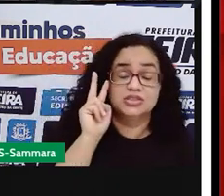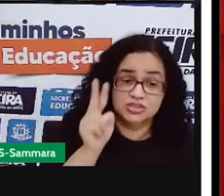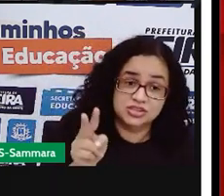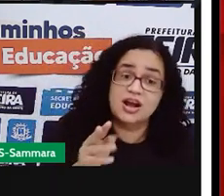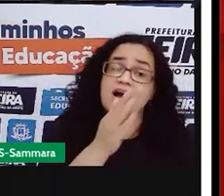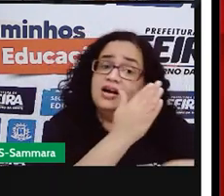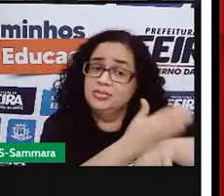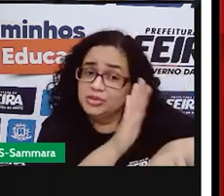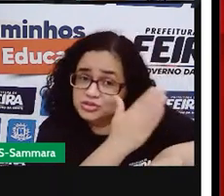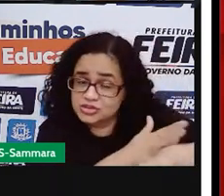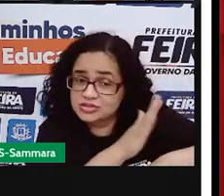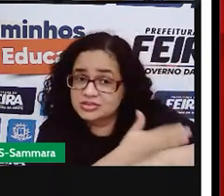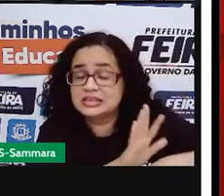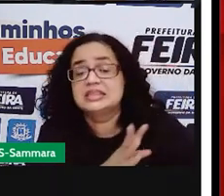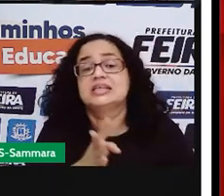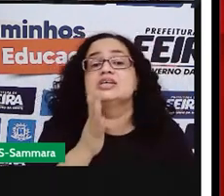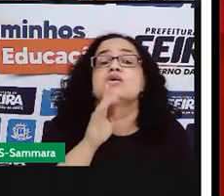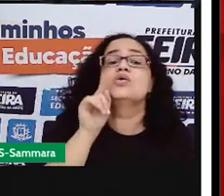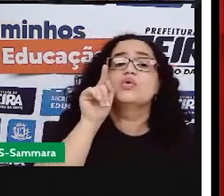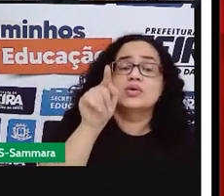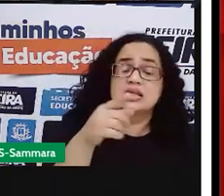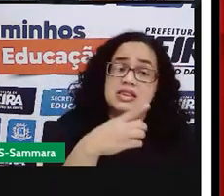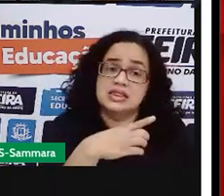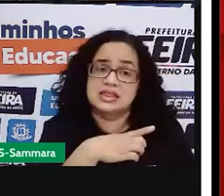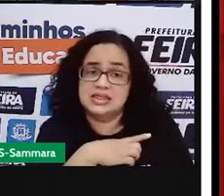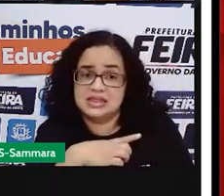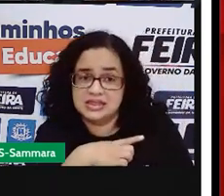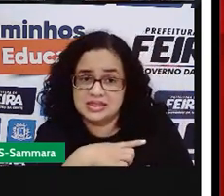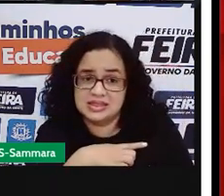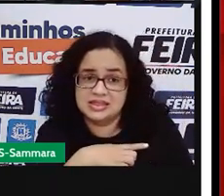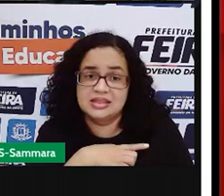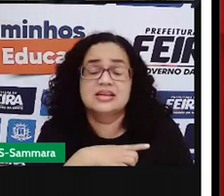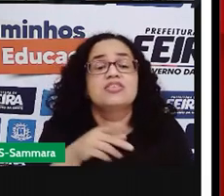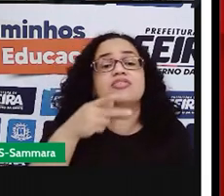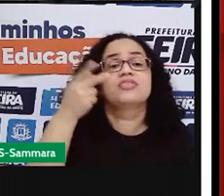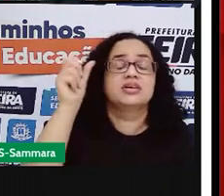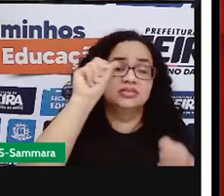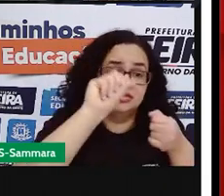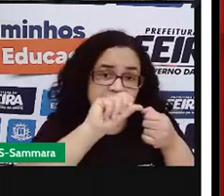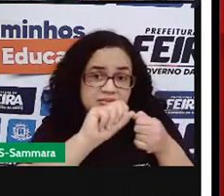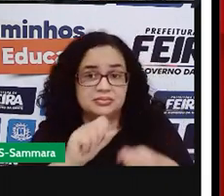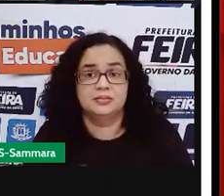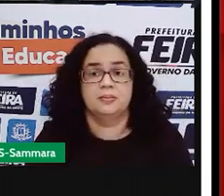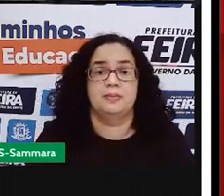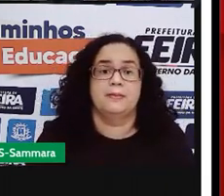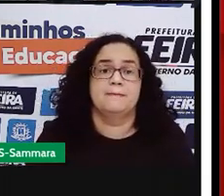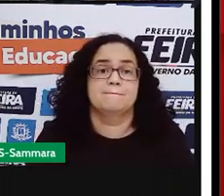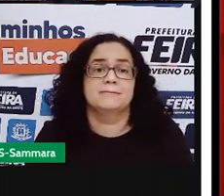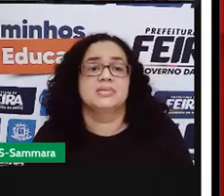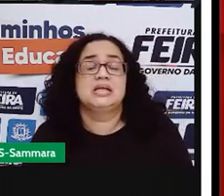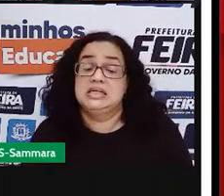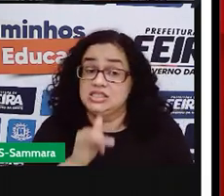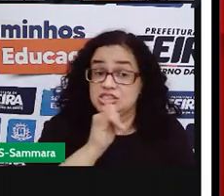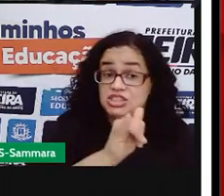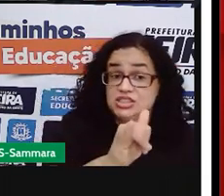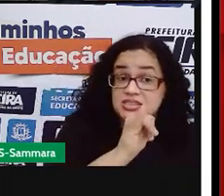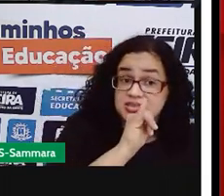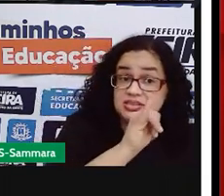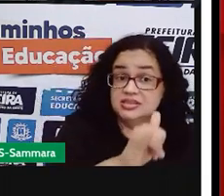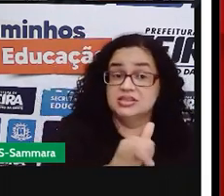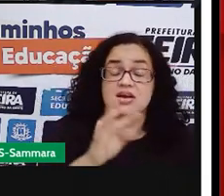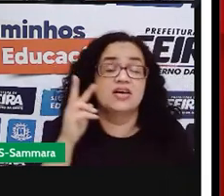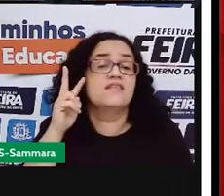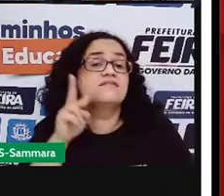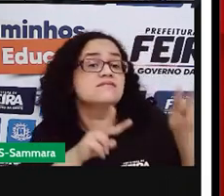praticando o que a função dele vai fazer. É divulgar uma informação